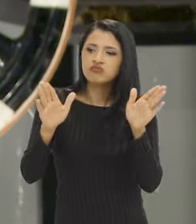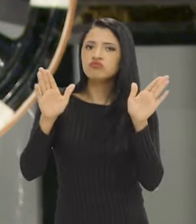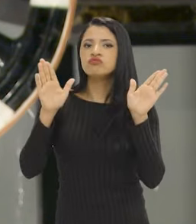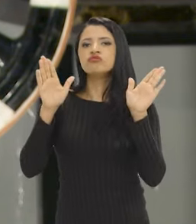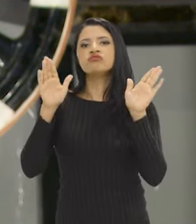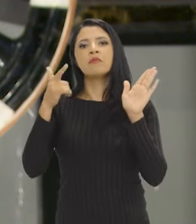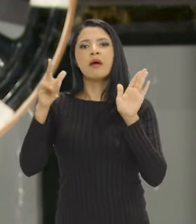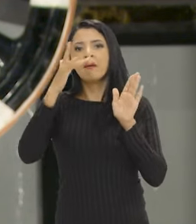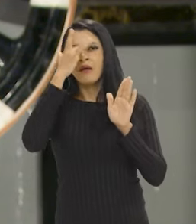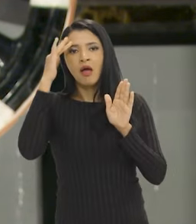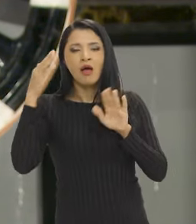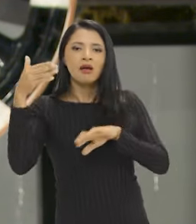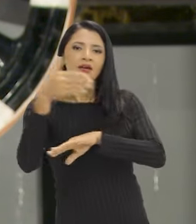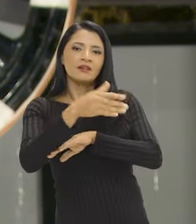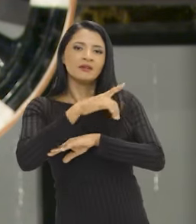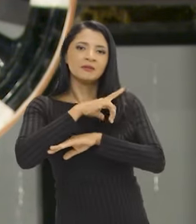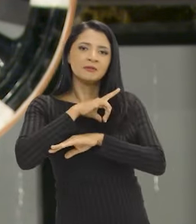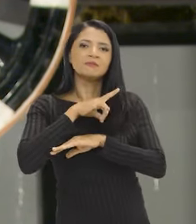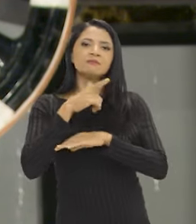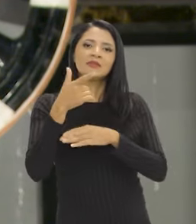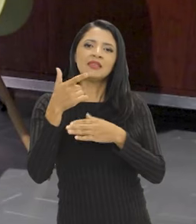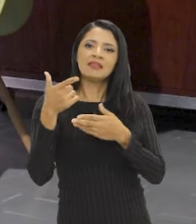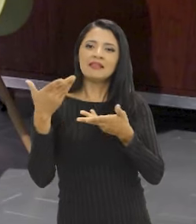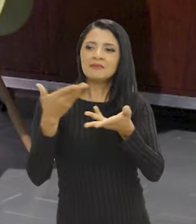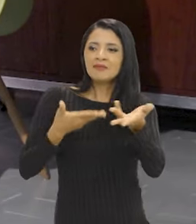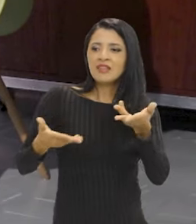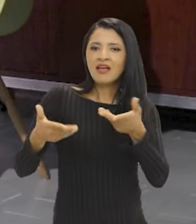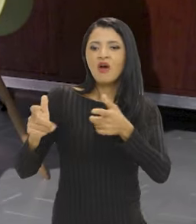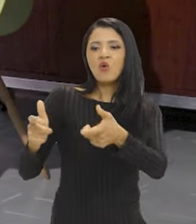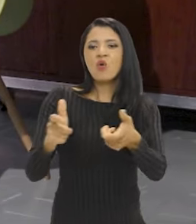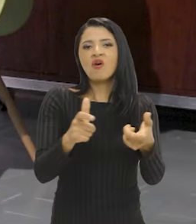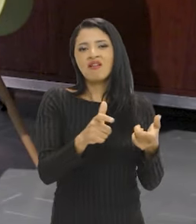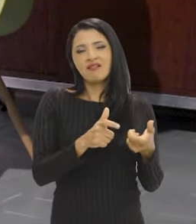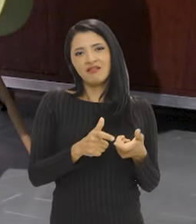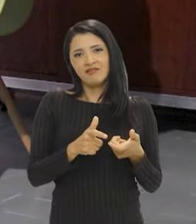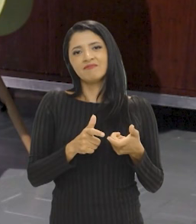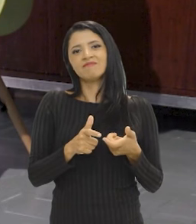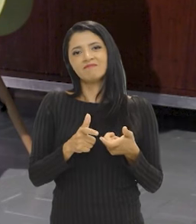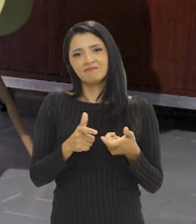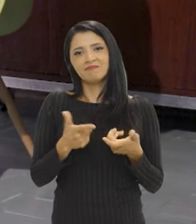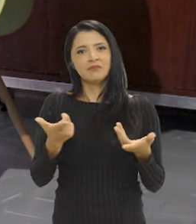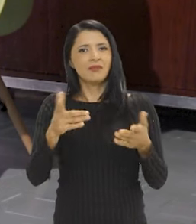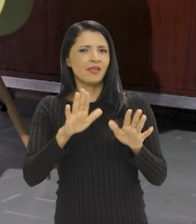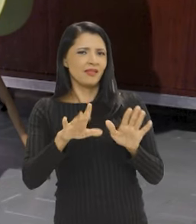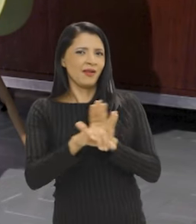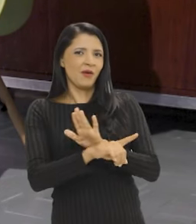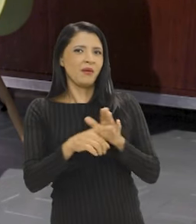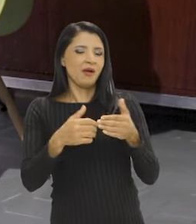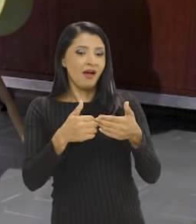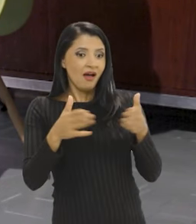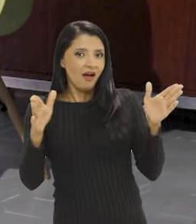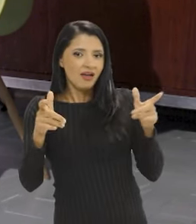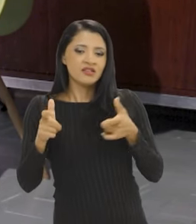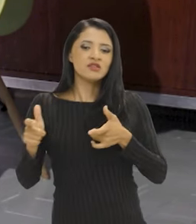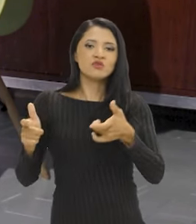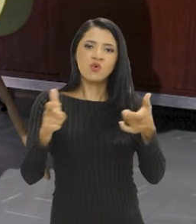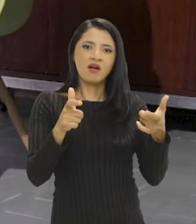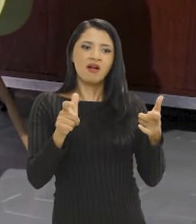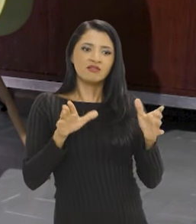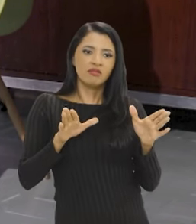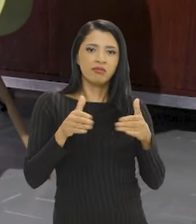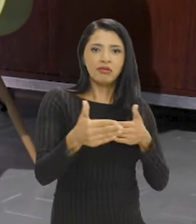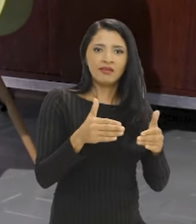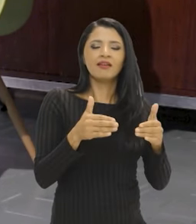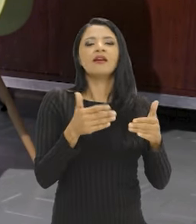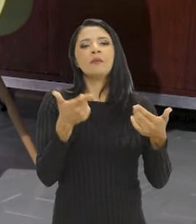até mesmo os seus contornos geográficos. Agora, para romper esses contornos